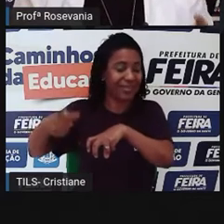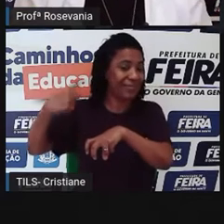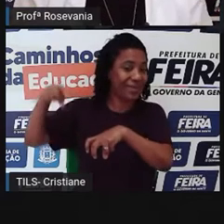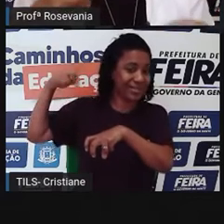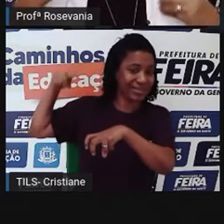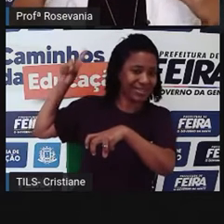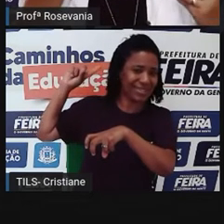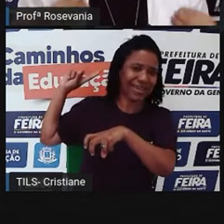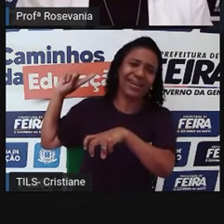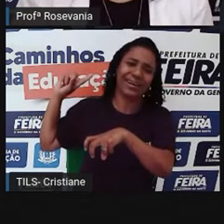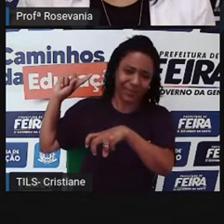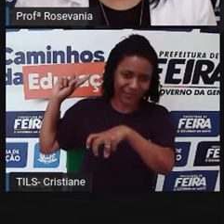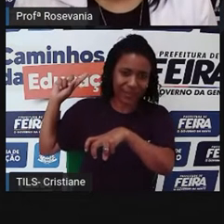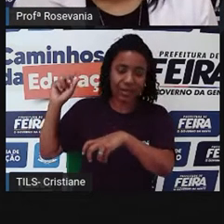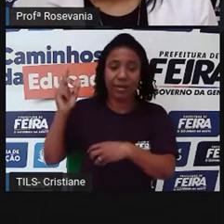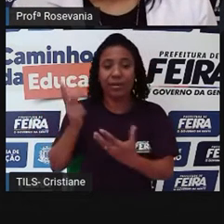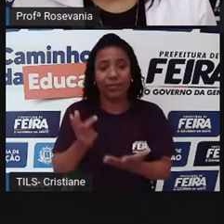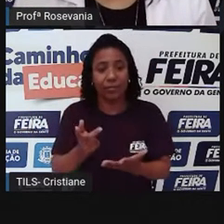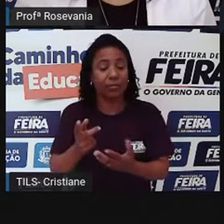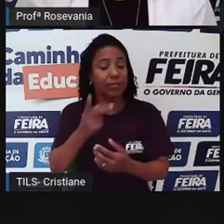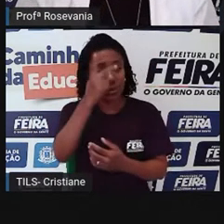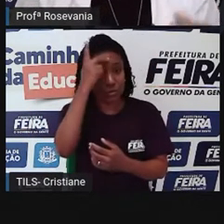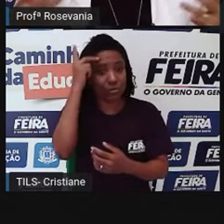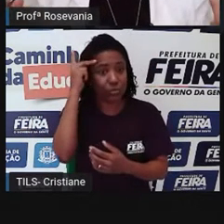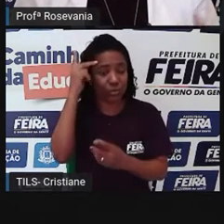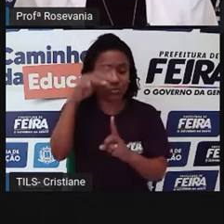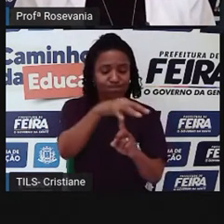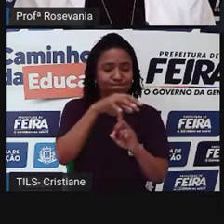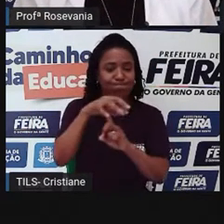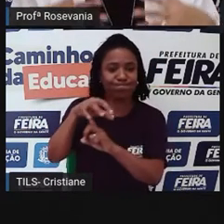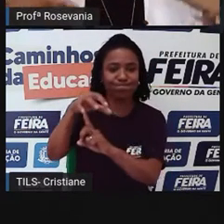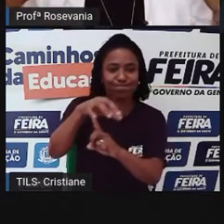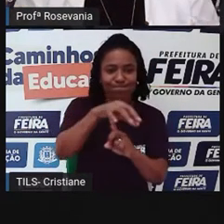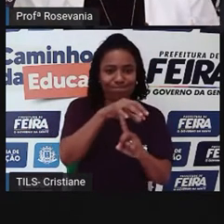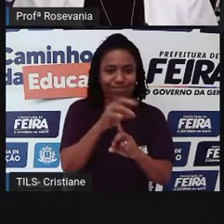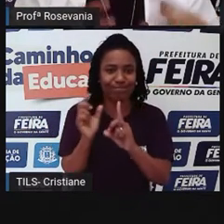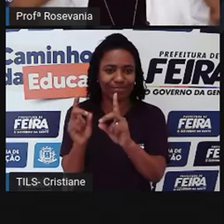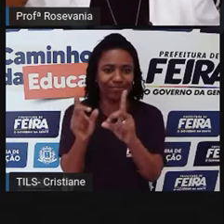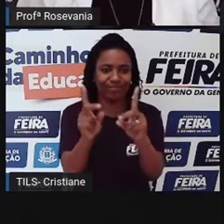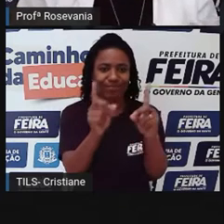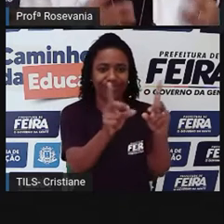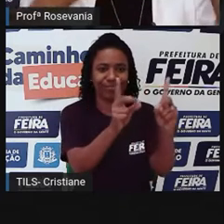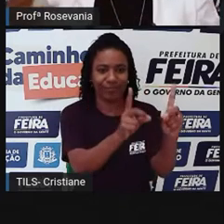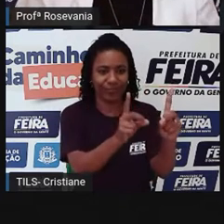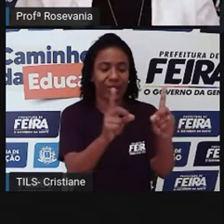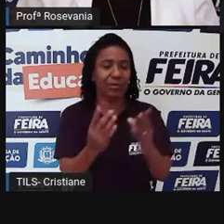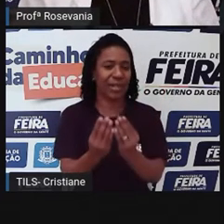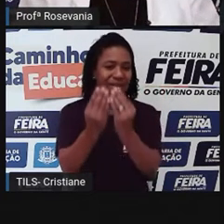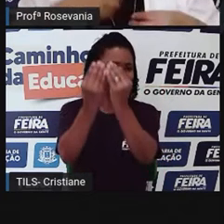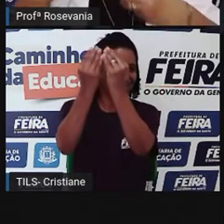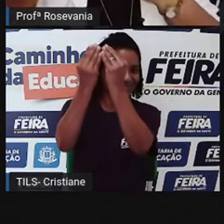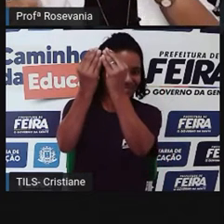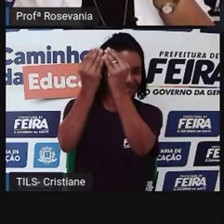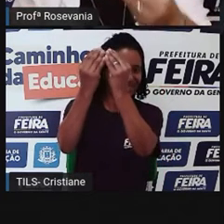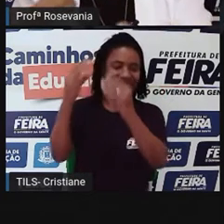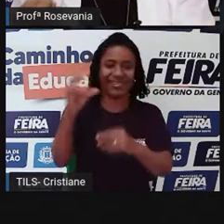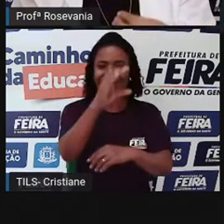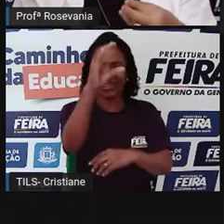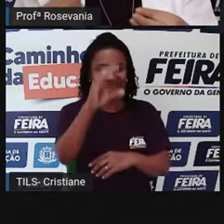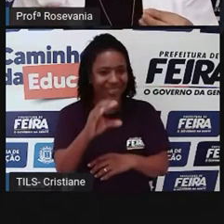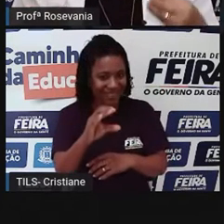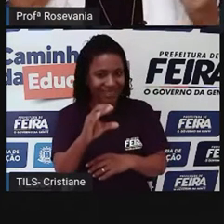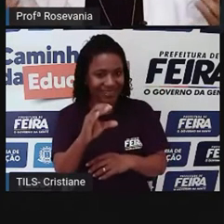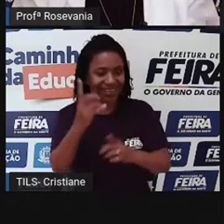medieval, isso era muito comum. Toda vez, quando era o dia, né, de se ir para a igreja, aí tinha